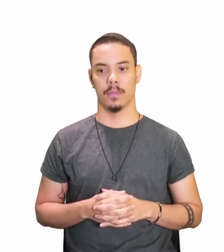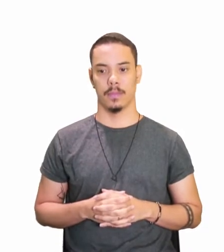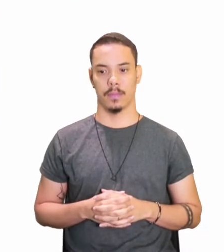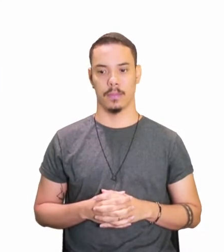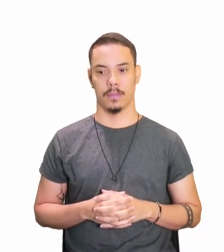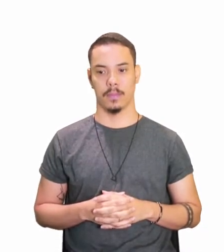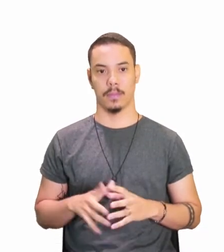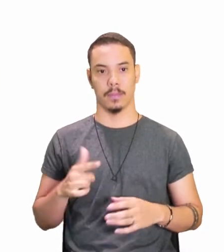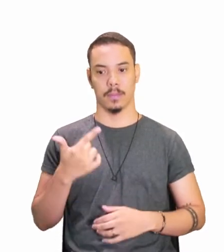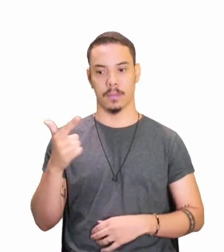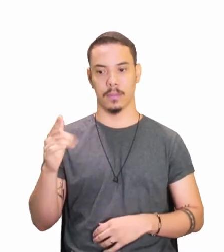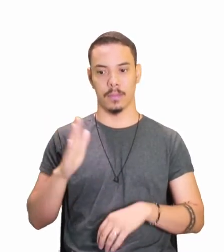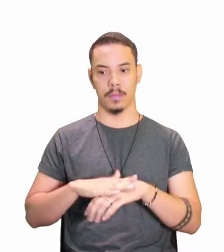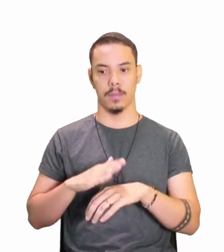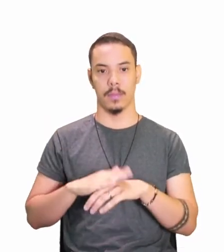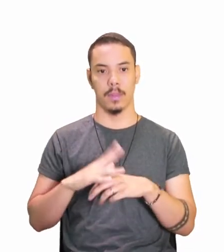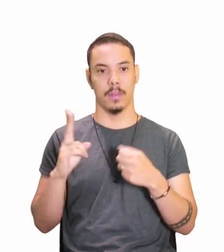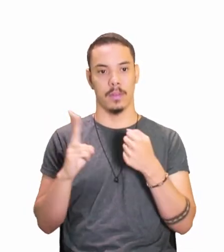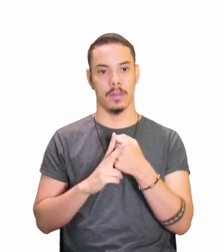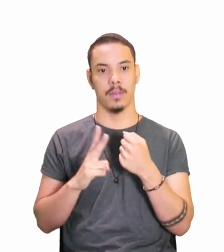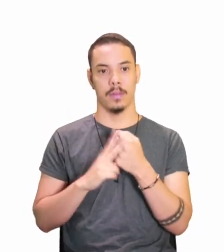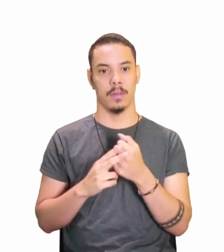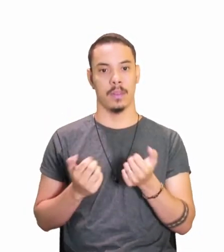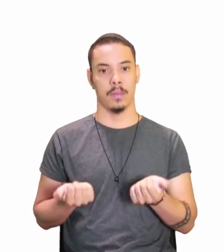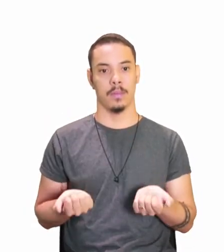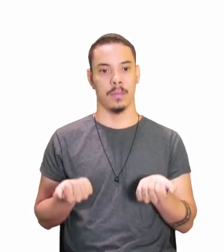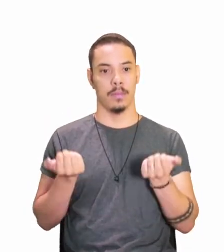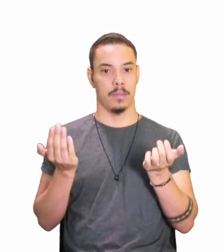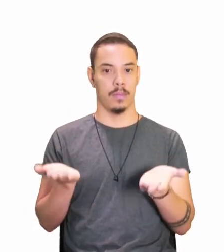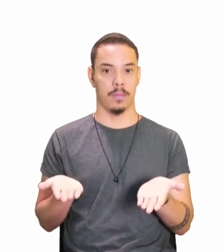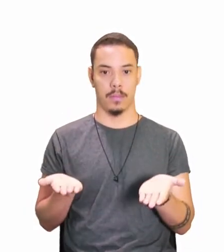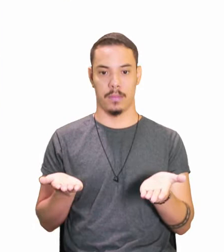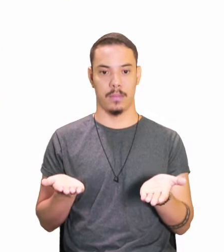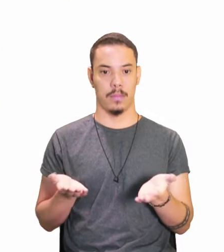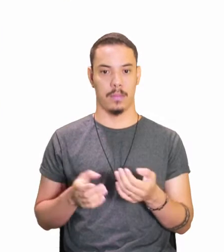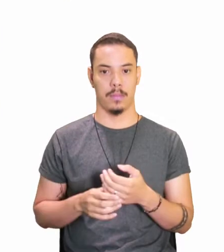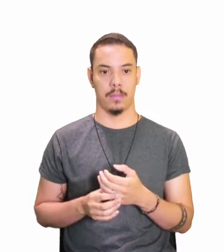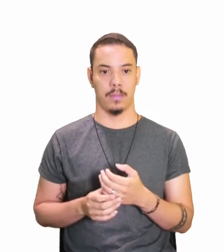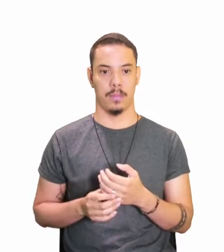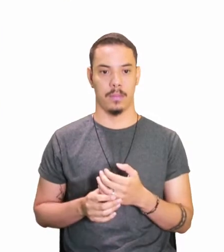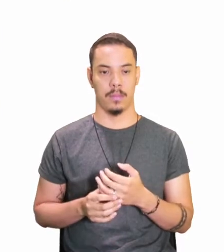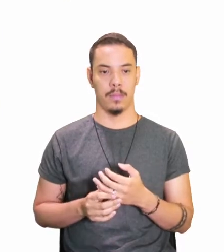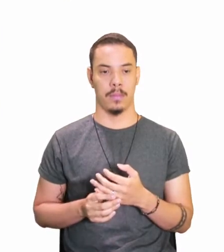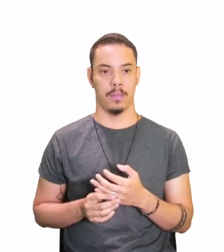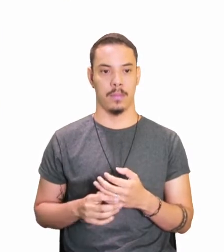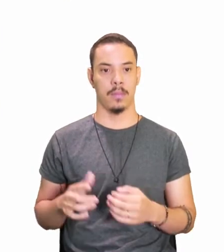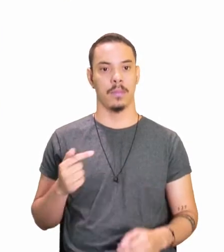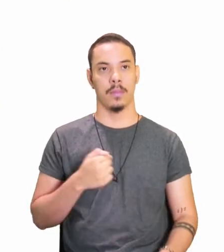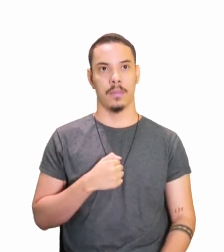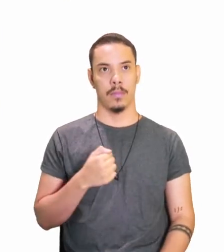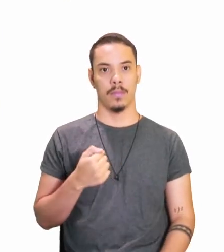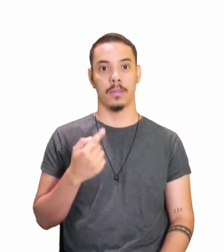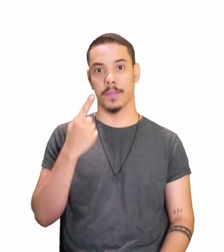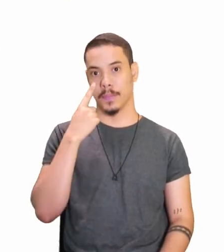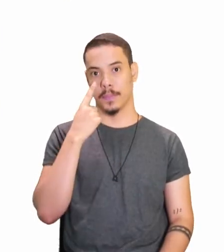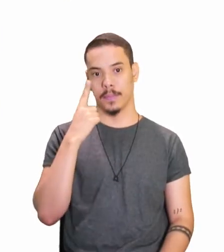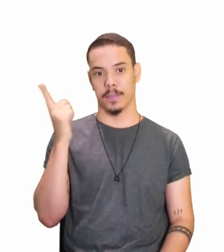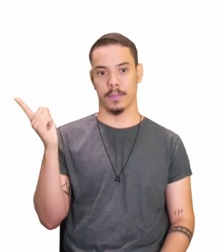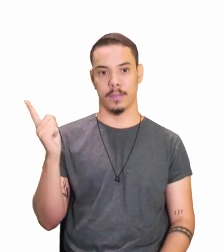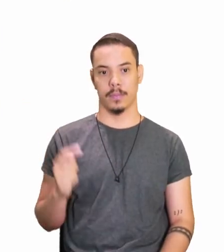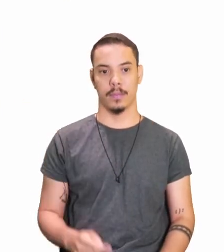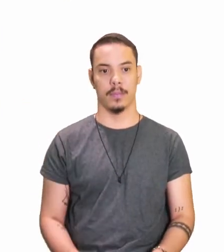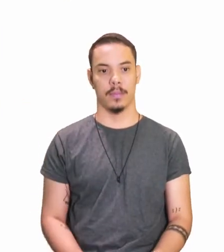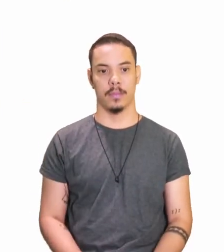agora o verbo dar, amado. A única coisa que não vai mudar é o de, ó. Ó, eu dou, tu dá, ele dá.